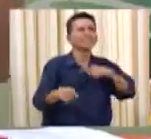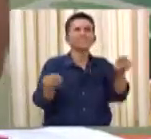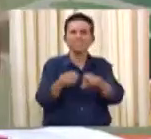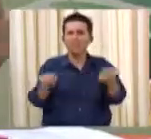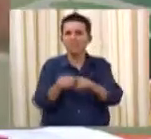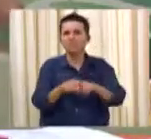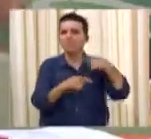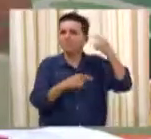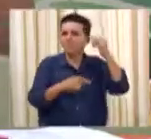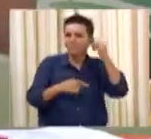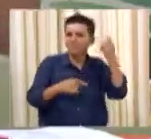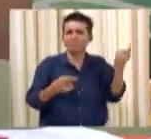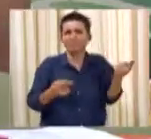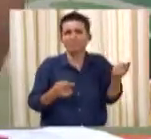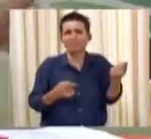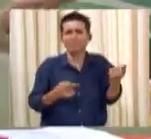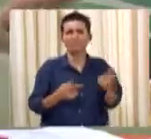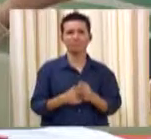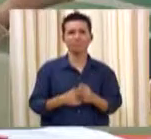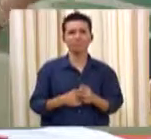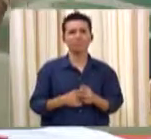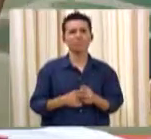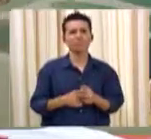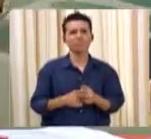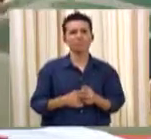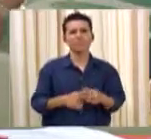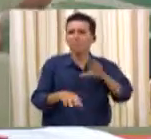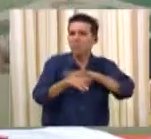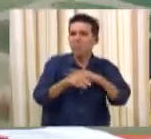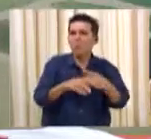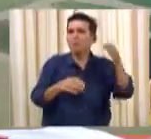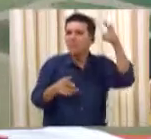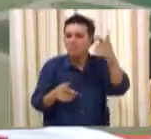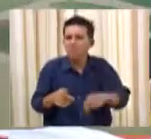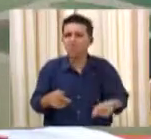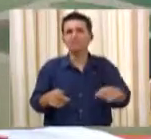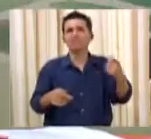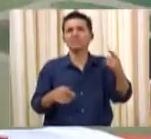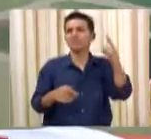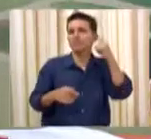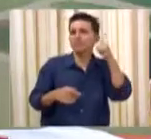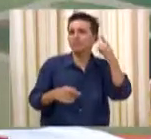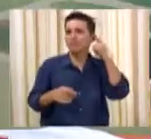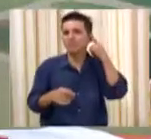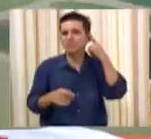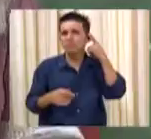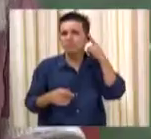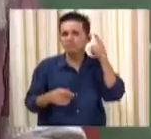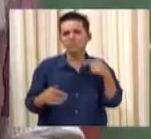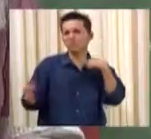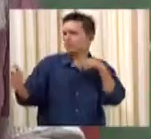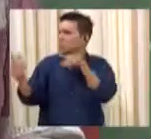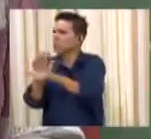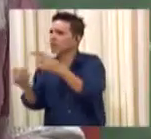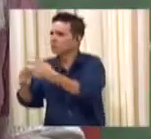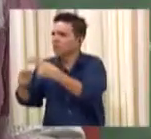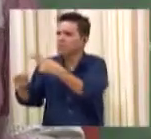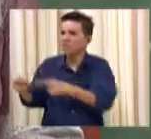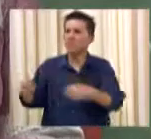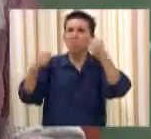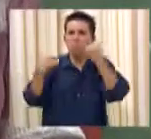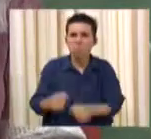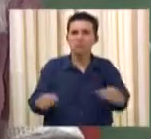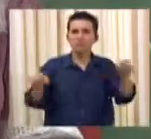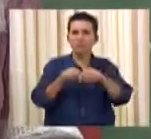otites, infecções repetidas de ouvido. Isso pode afetar a saúde auditiva, doutora Márcia? Pode. Não é o